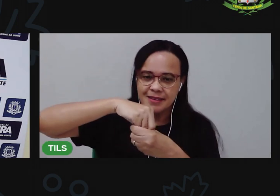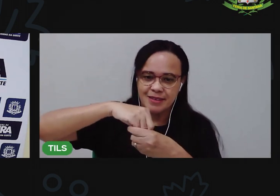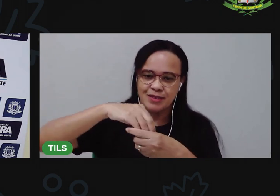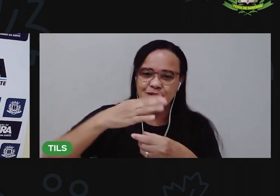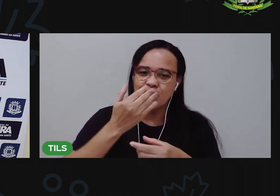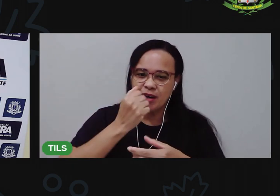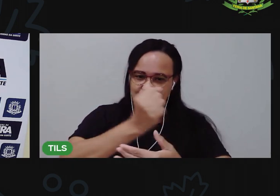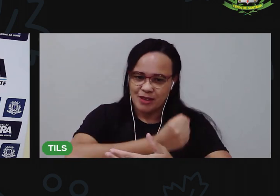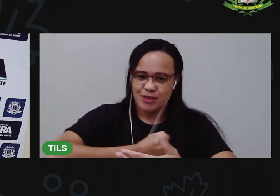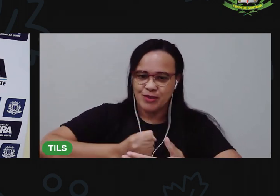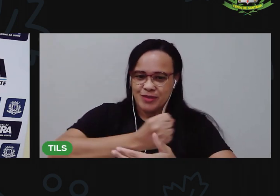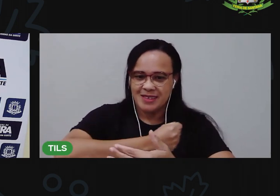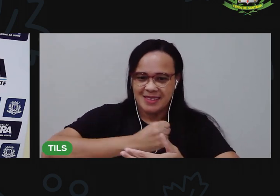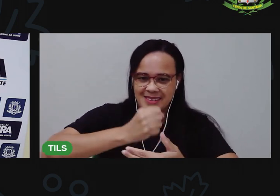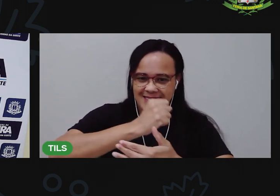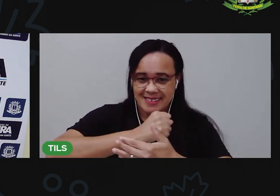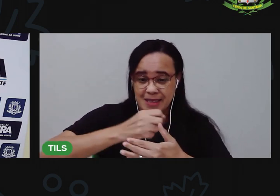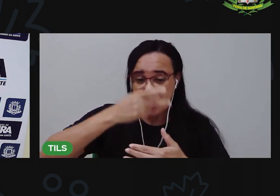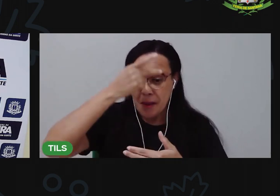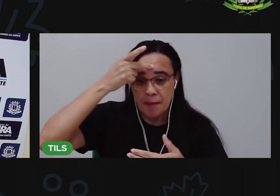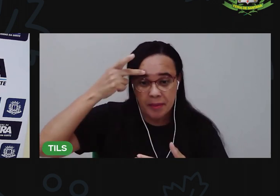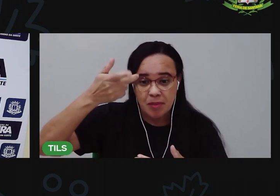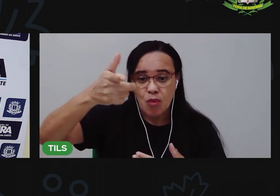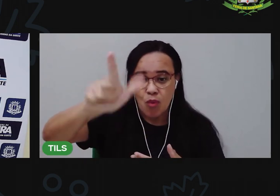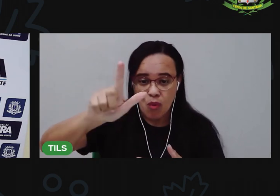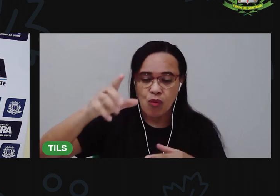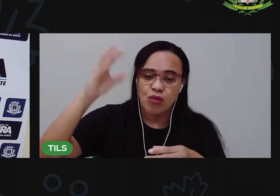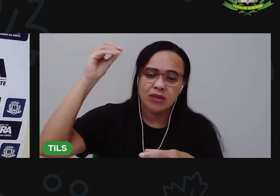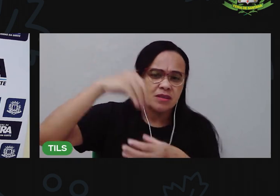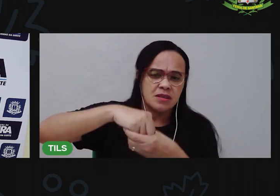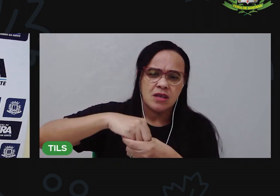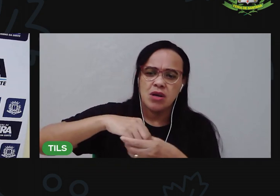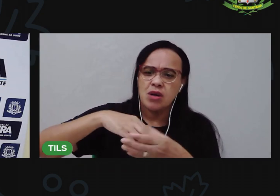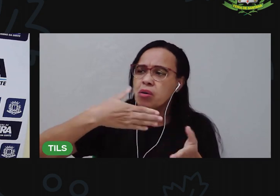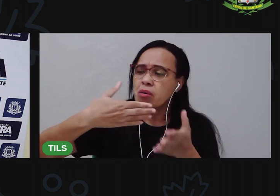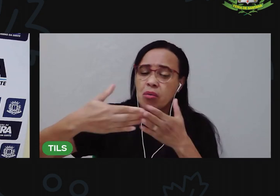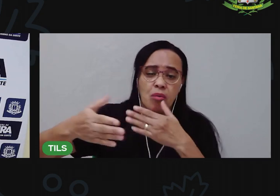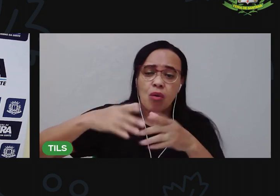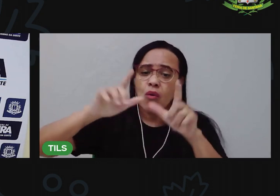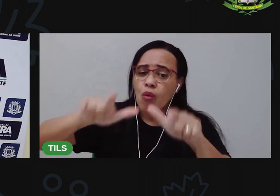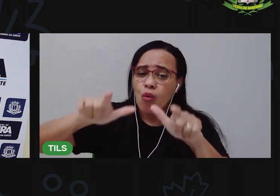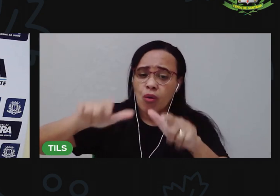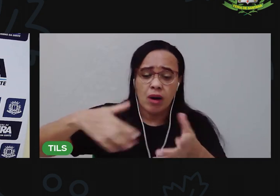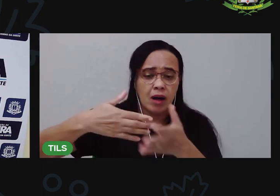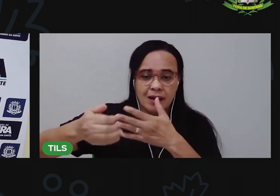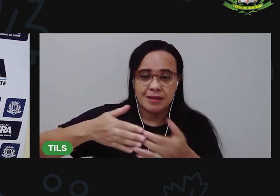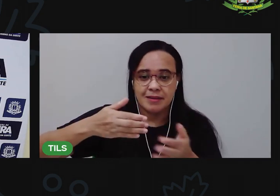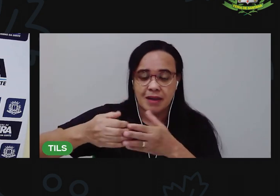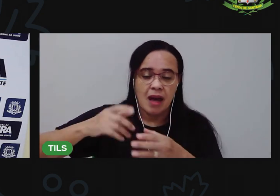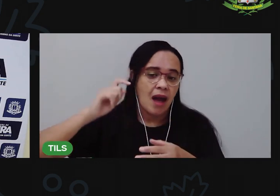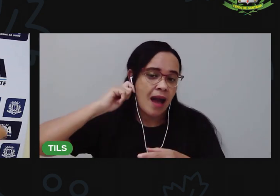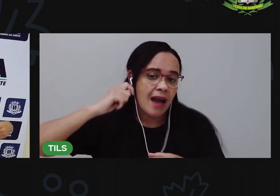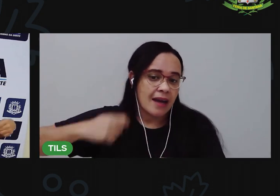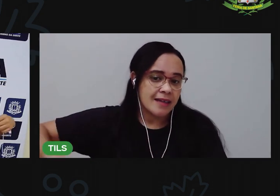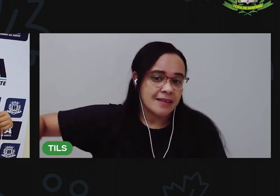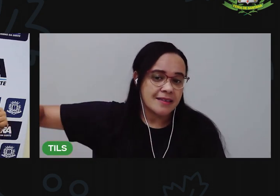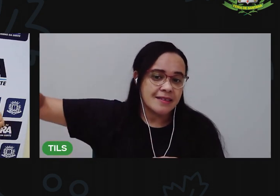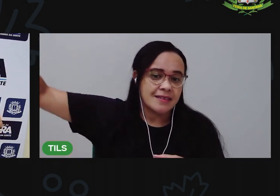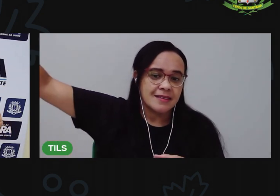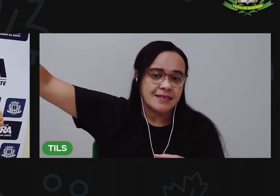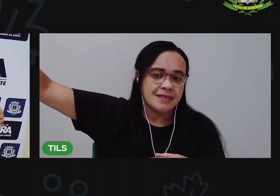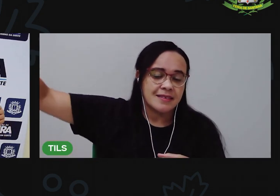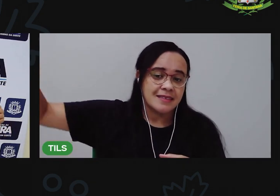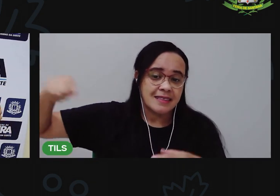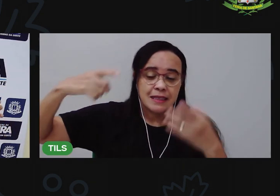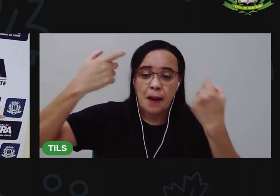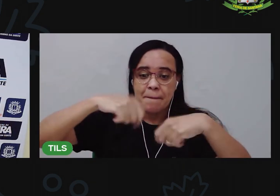corta aí o barbante de um tamanho grande. Se você quer um telefone mais curto, corte do tamanho menor. Eu